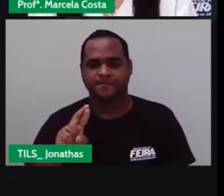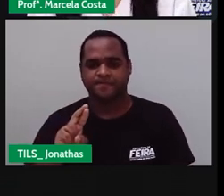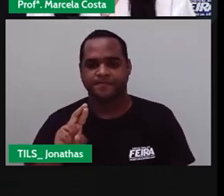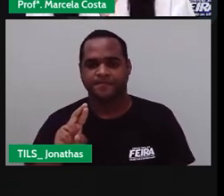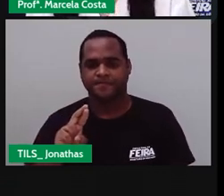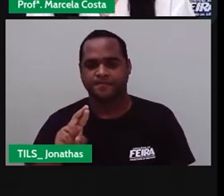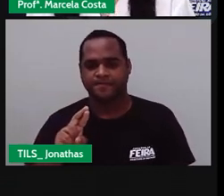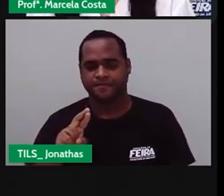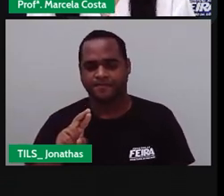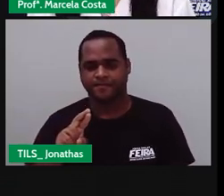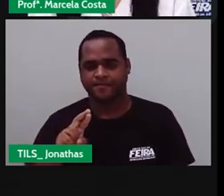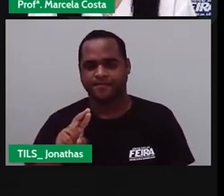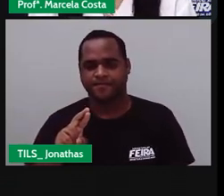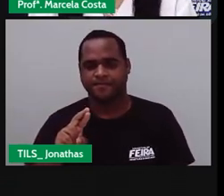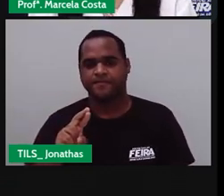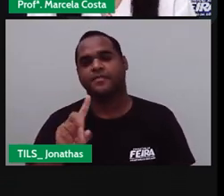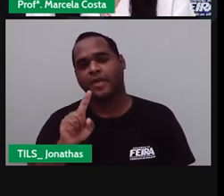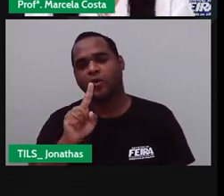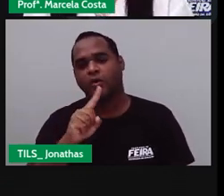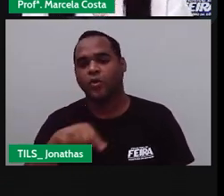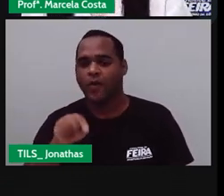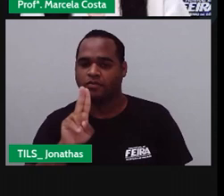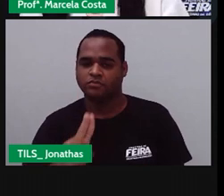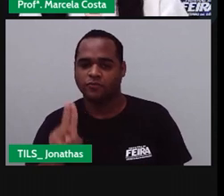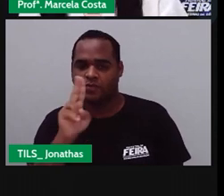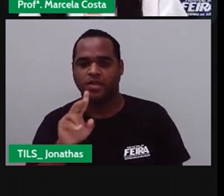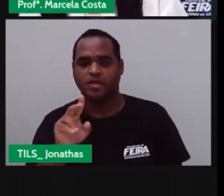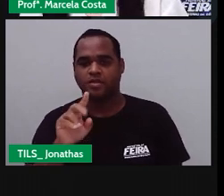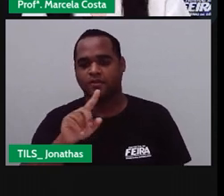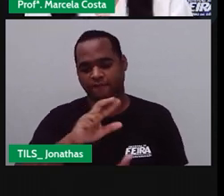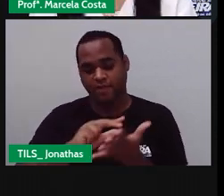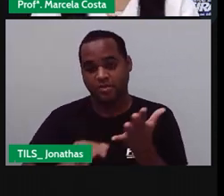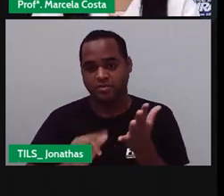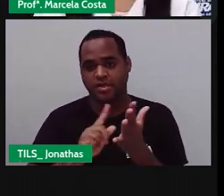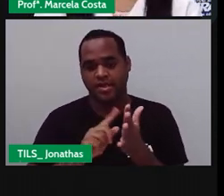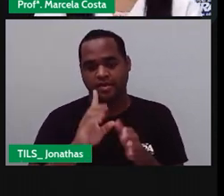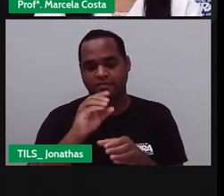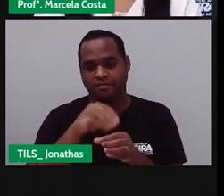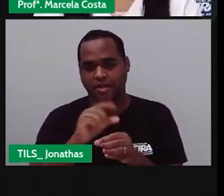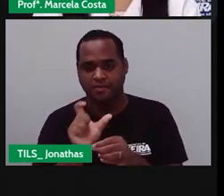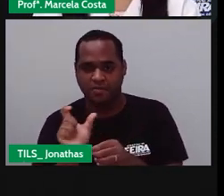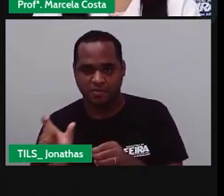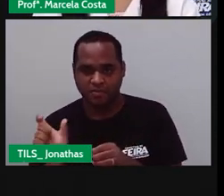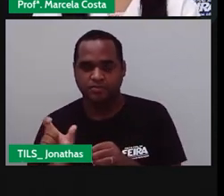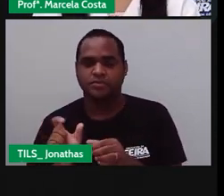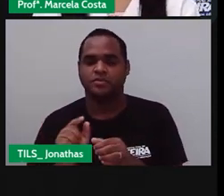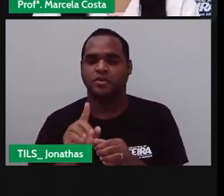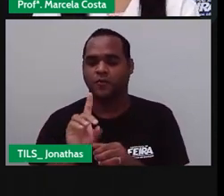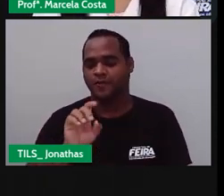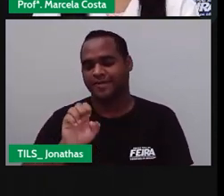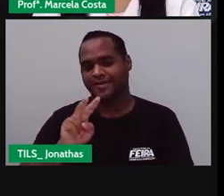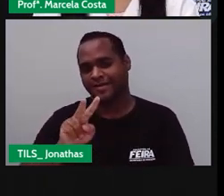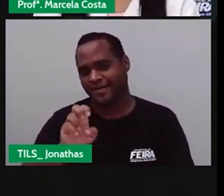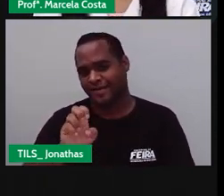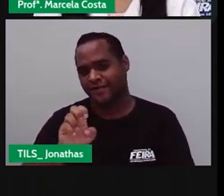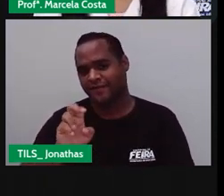Então Usando as sílabas Que tem na palavra Diversidade Eu escrevo a palavra Dever